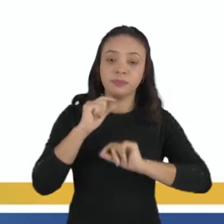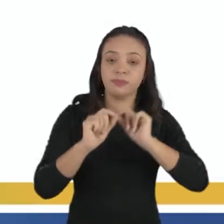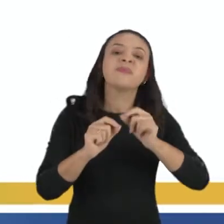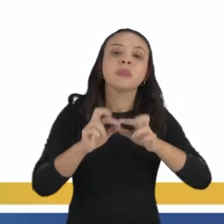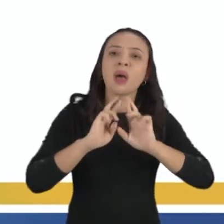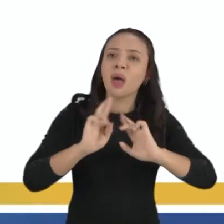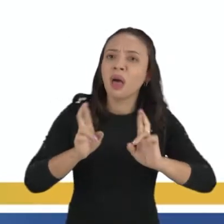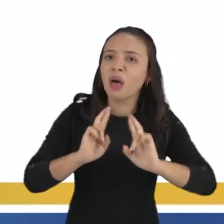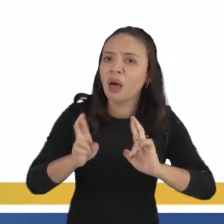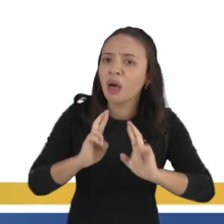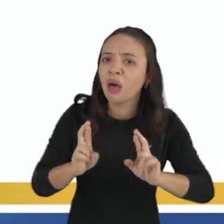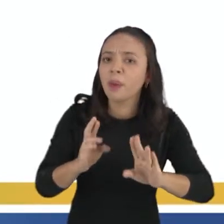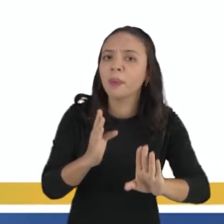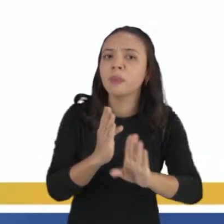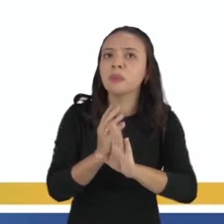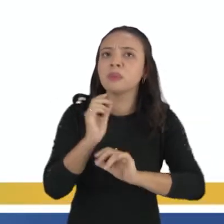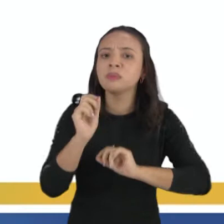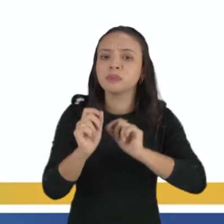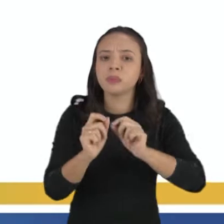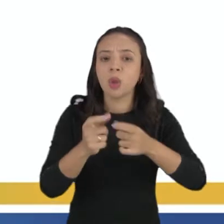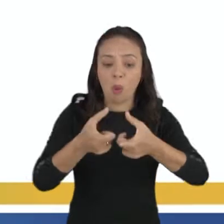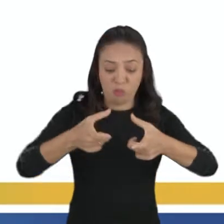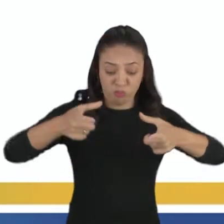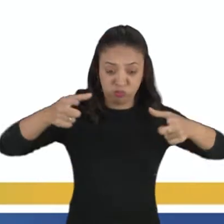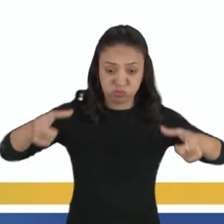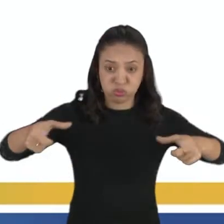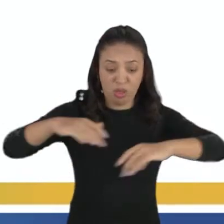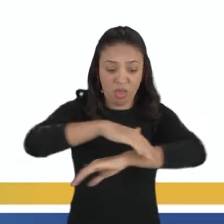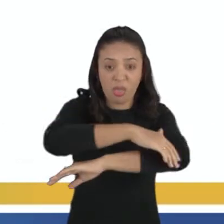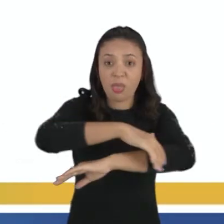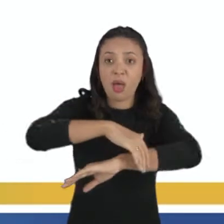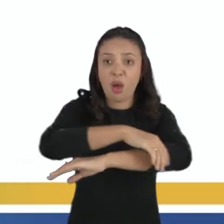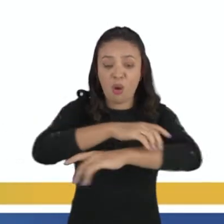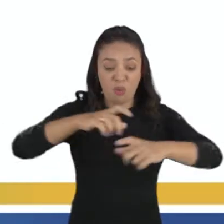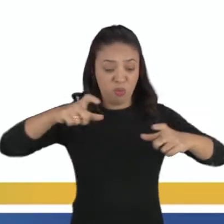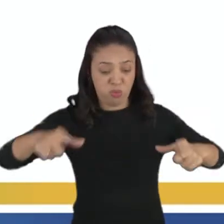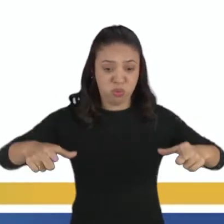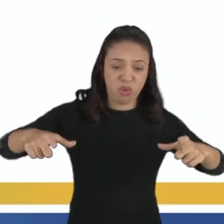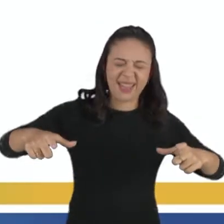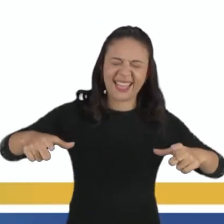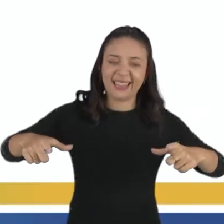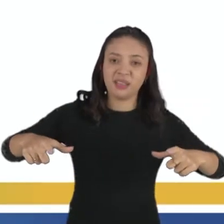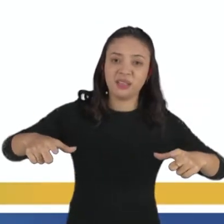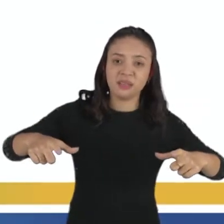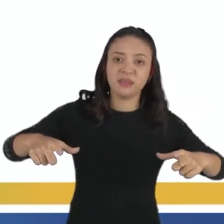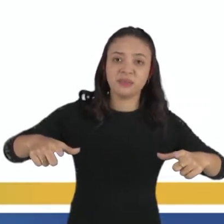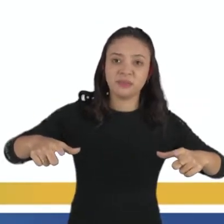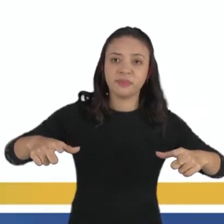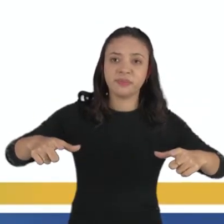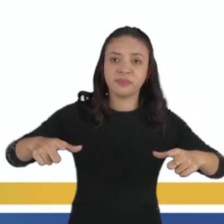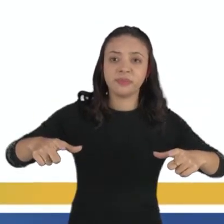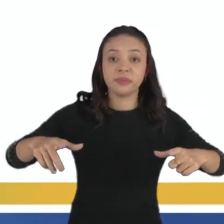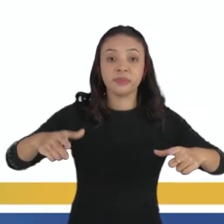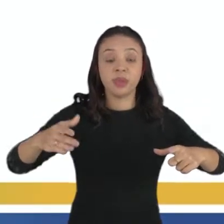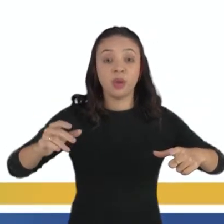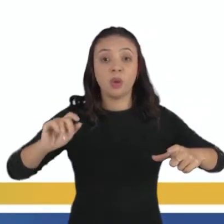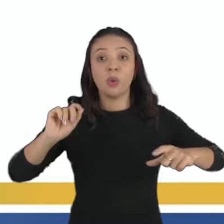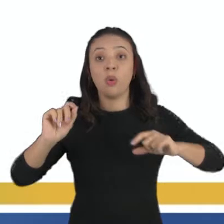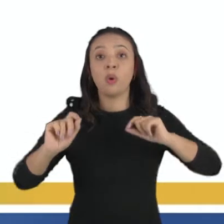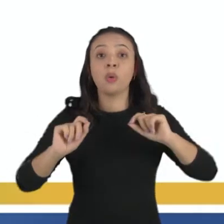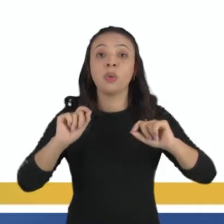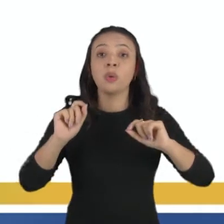reclamação, que é em relação ao buraco enorme na rua onde o enunciador mora. E o que